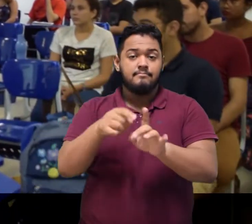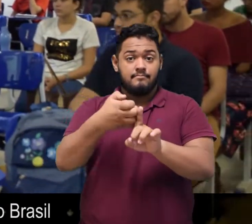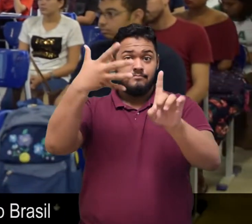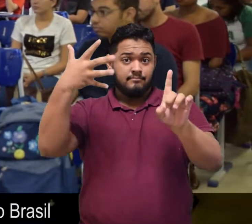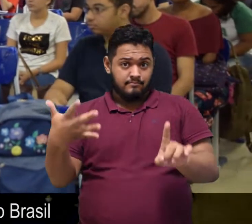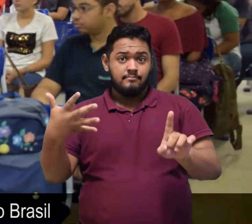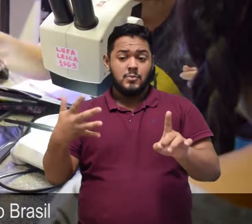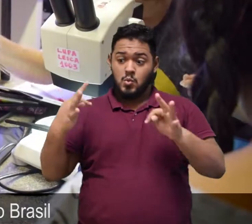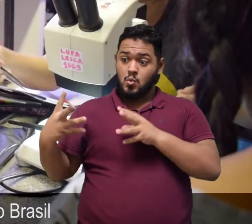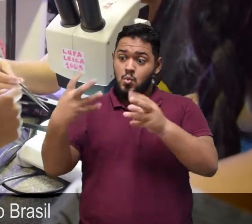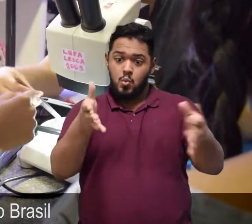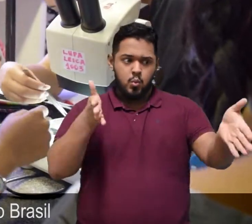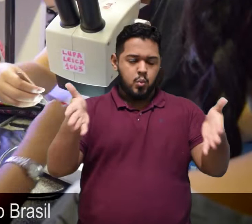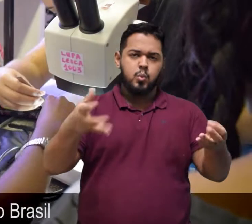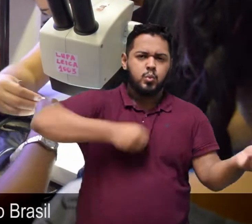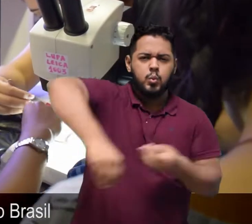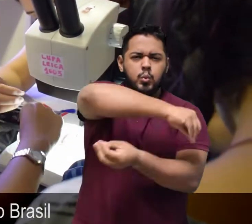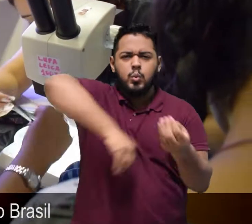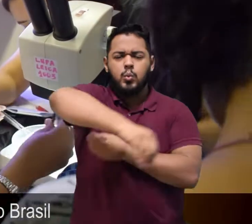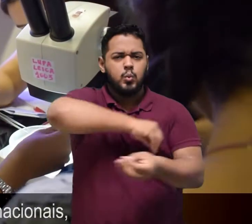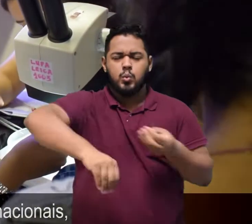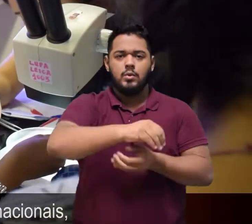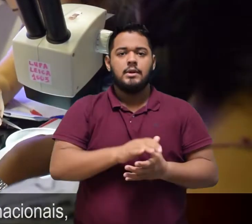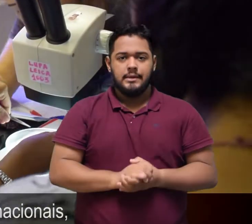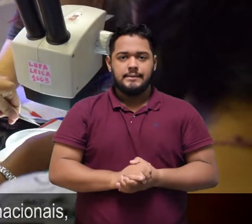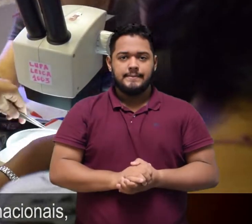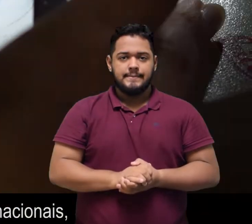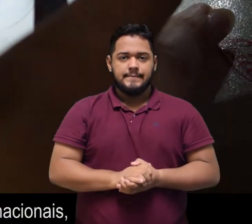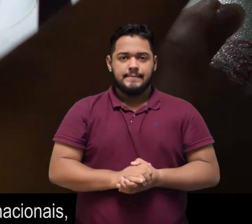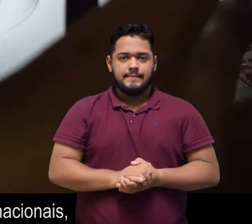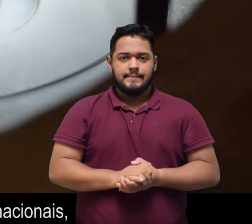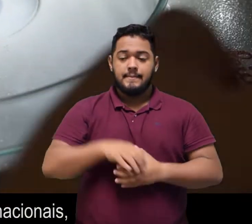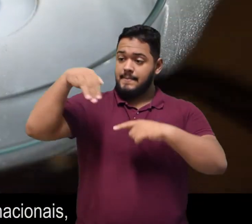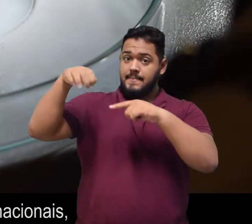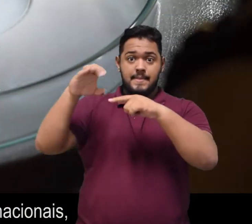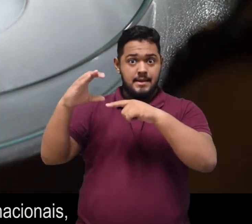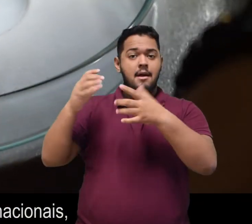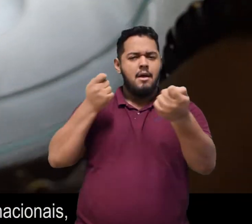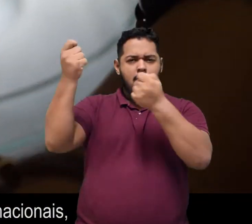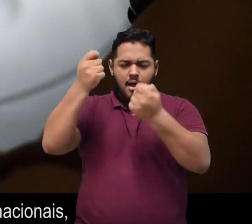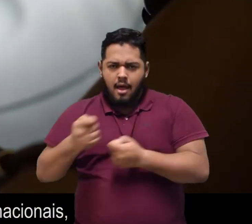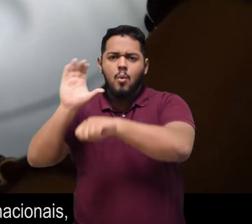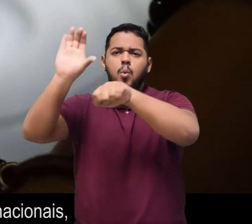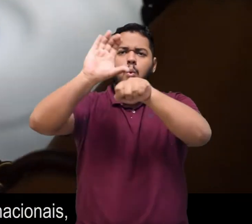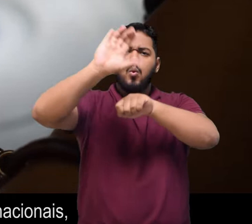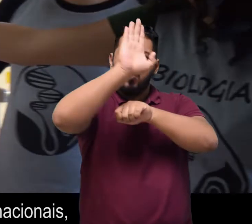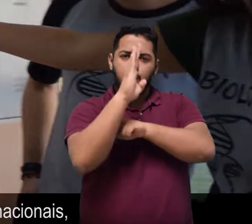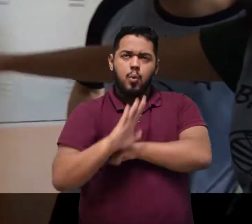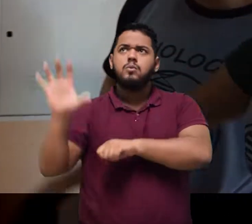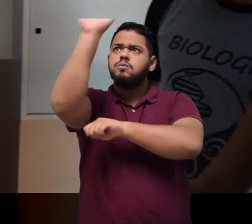Essa graduação é considerada uma das melhores do Brasil pelo Ministério da Educação e também por vários rankings